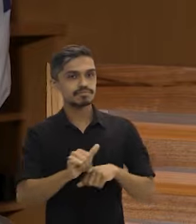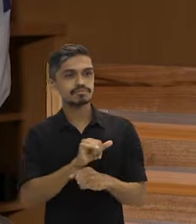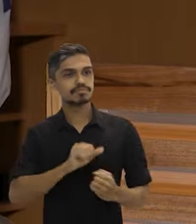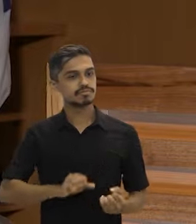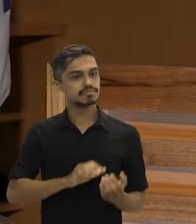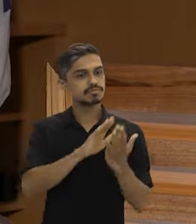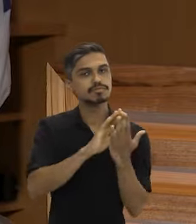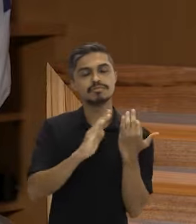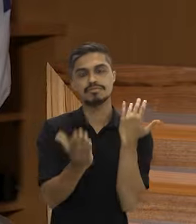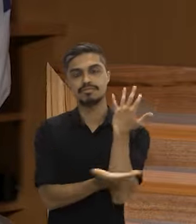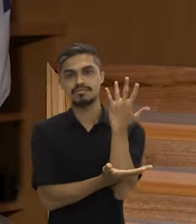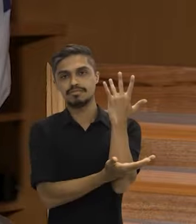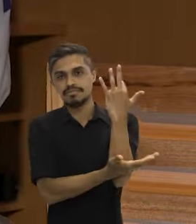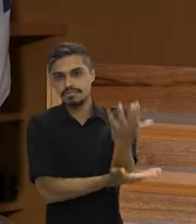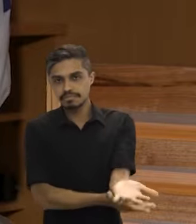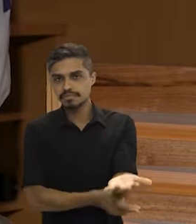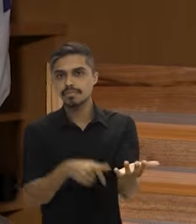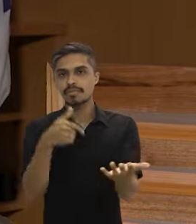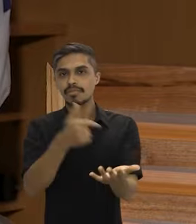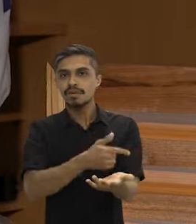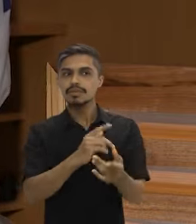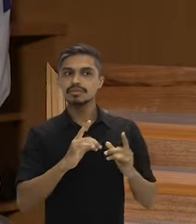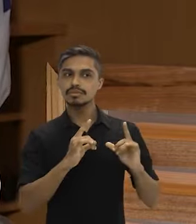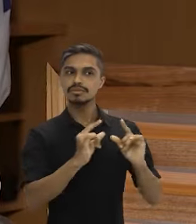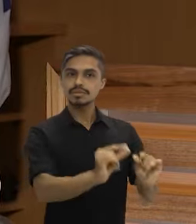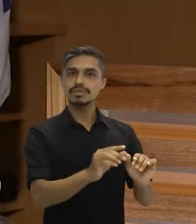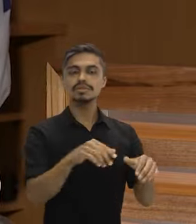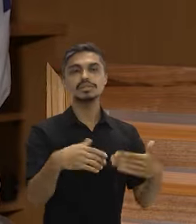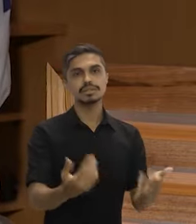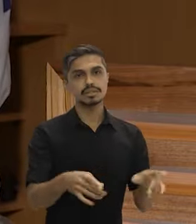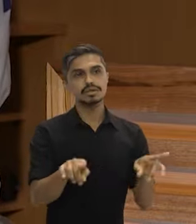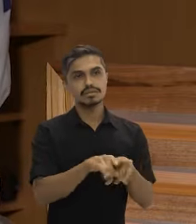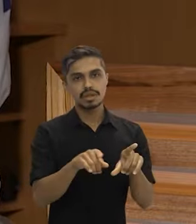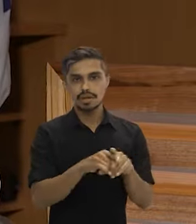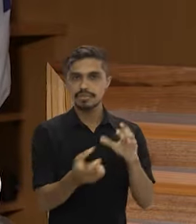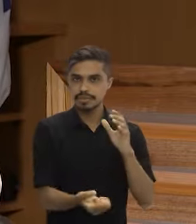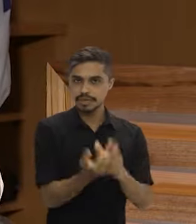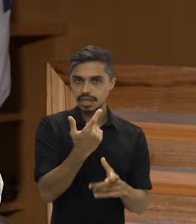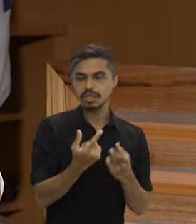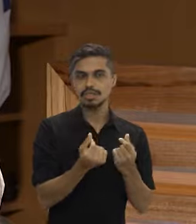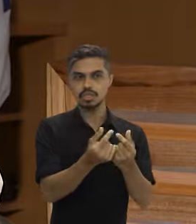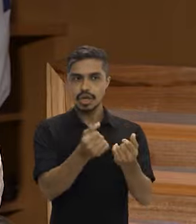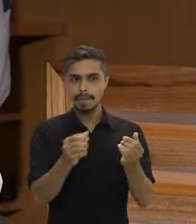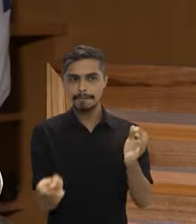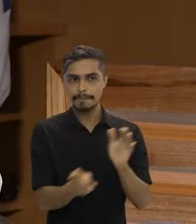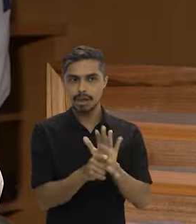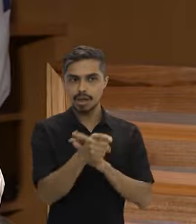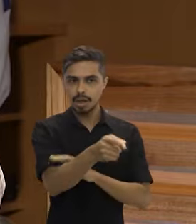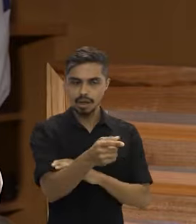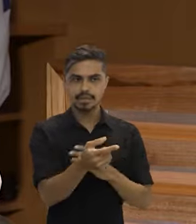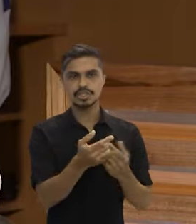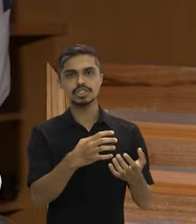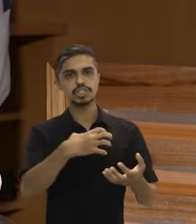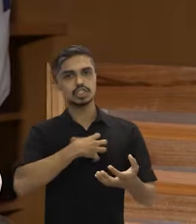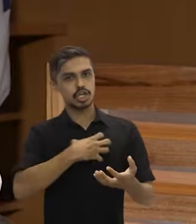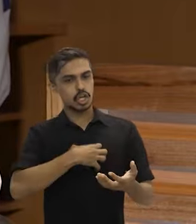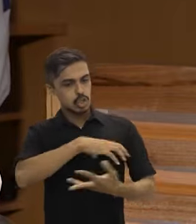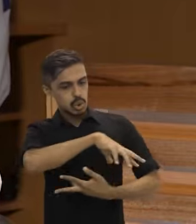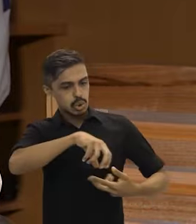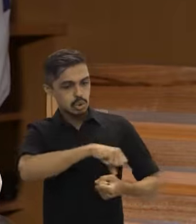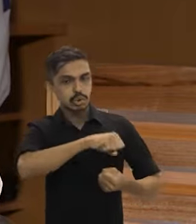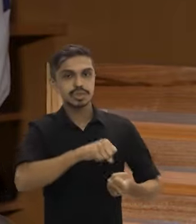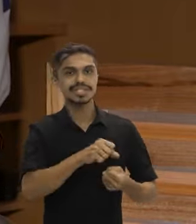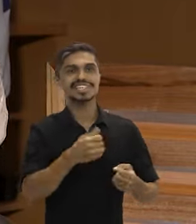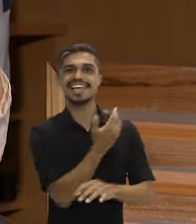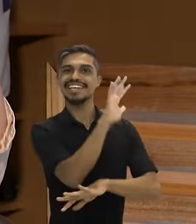estratégia de enfrentar o desmatamento e de gerar renda e modelos sustentáveis para que a floresta